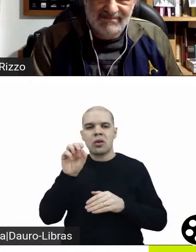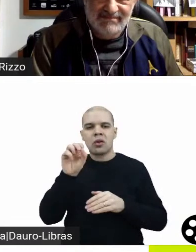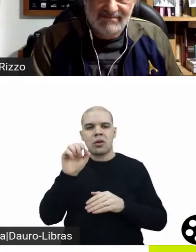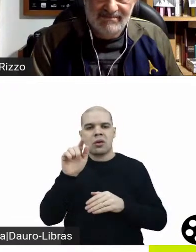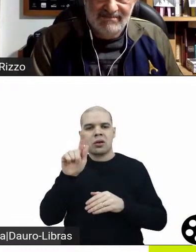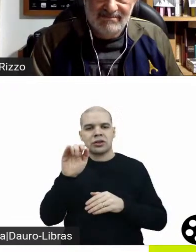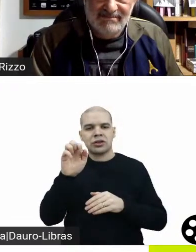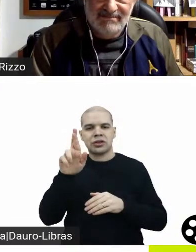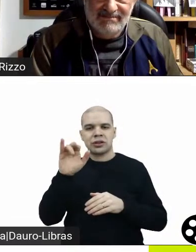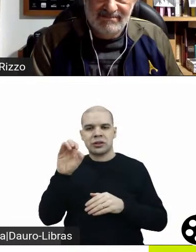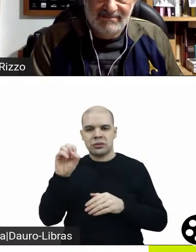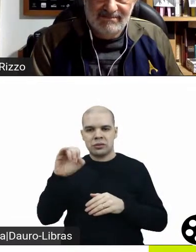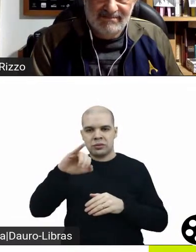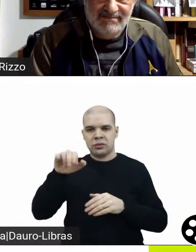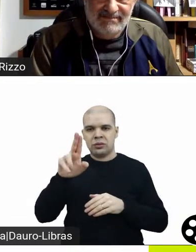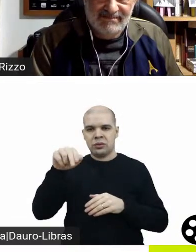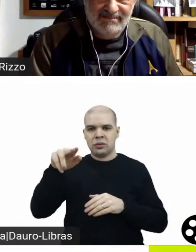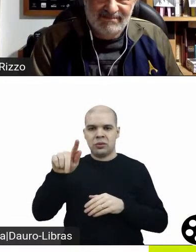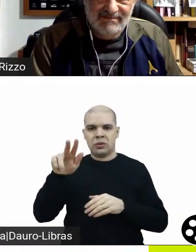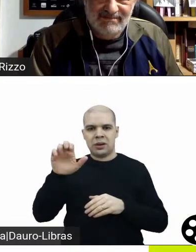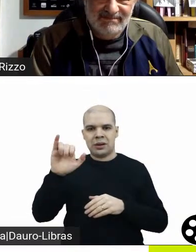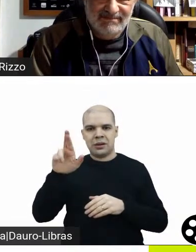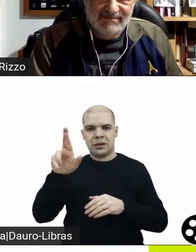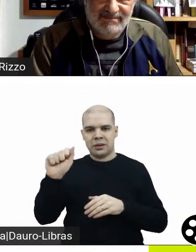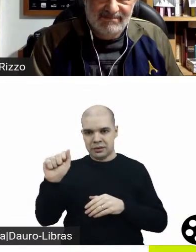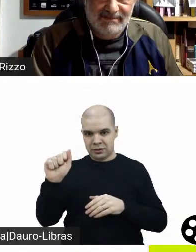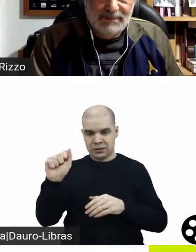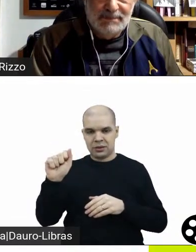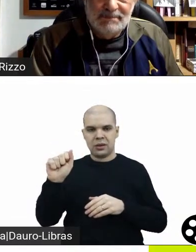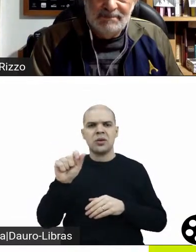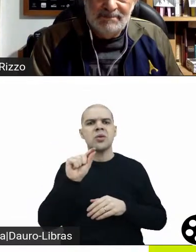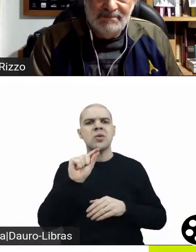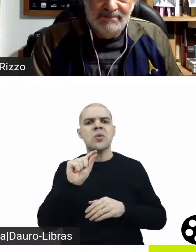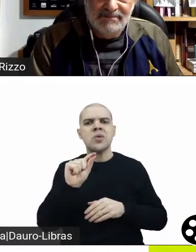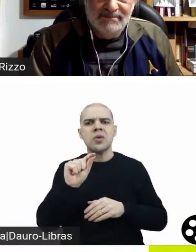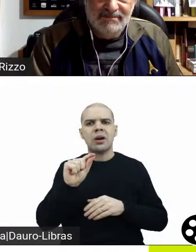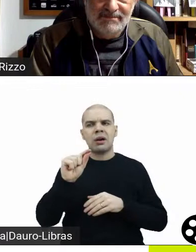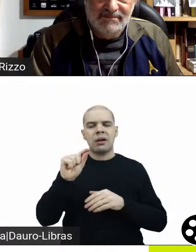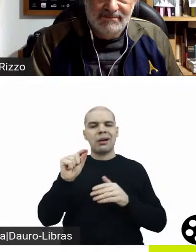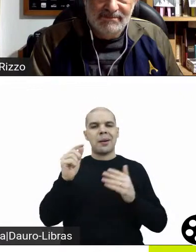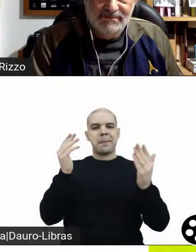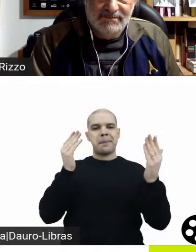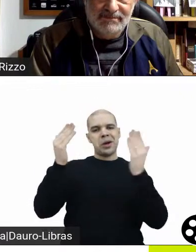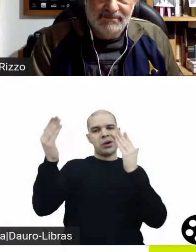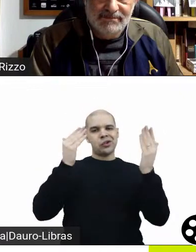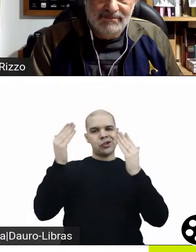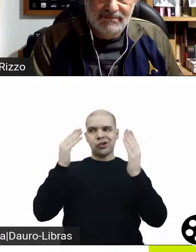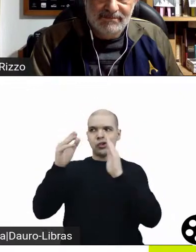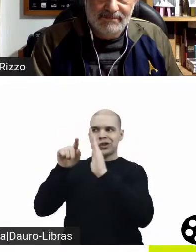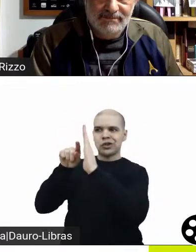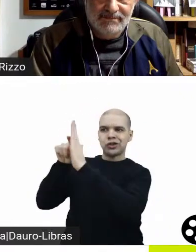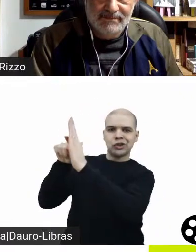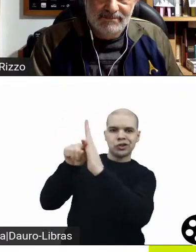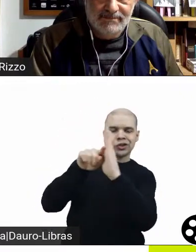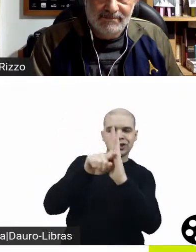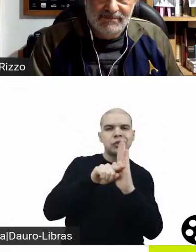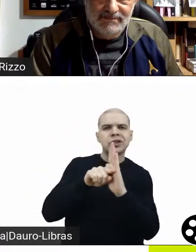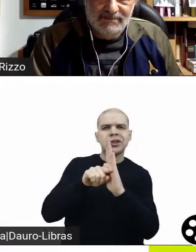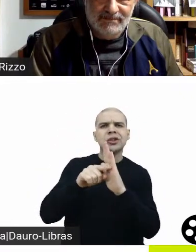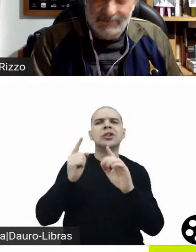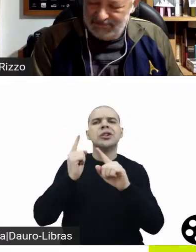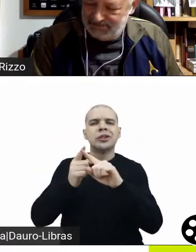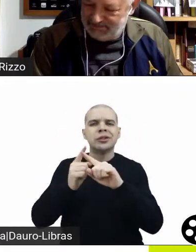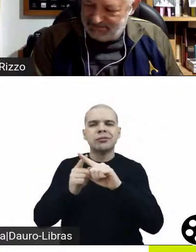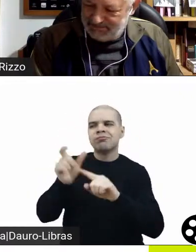que você condiciona o comportamento das pessoas a partir da forma com que você, como sociedade, as enxerga. Então, a Muriel, ela é